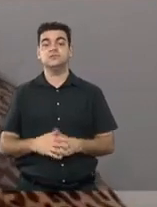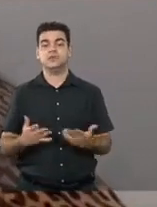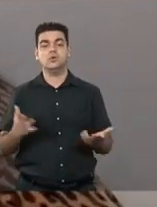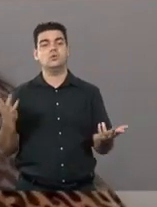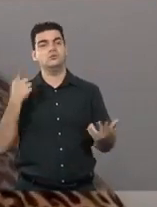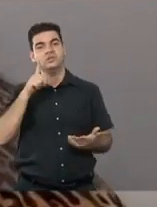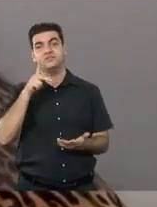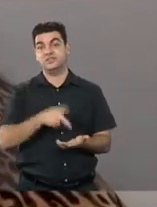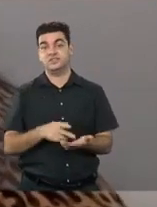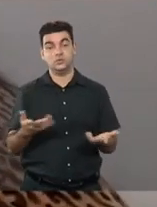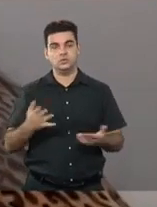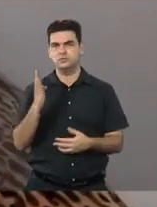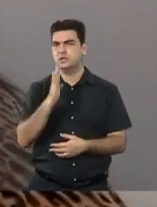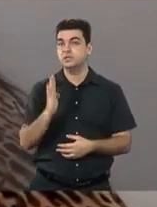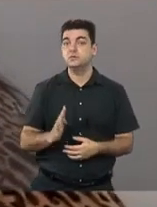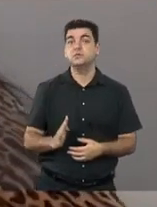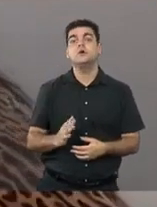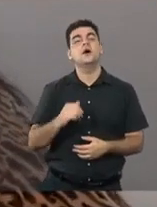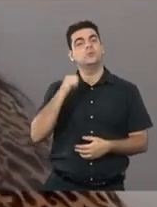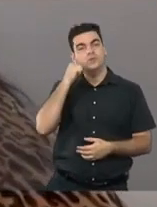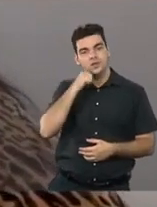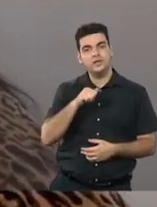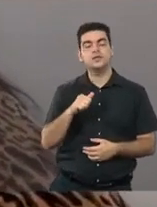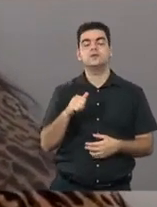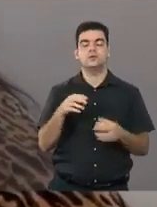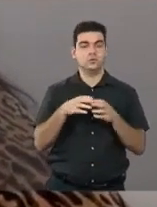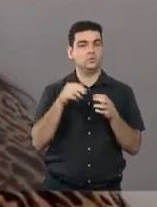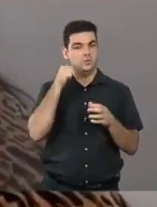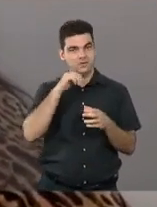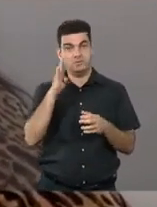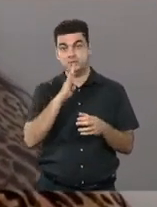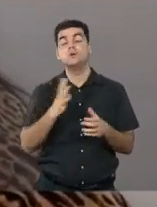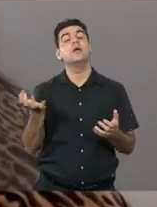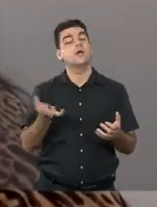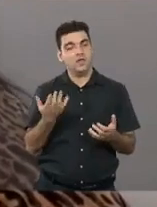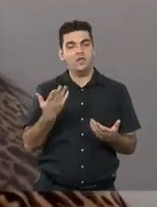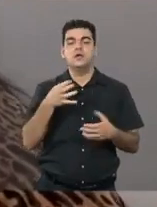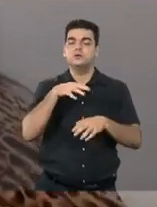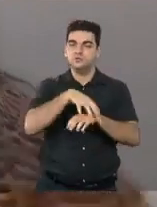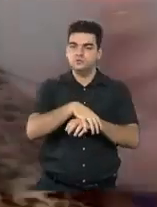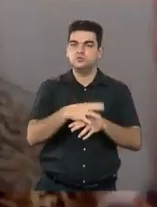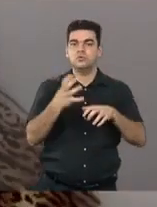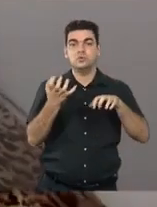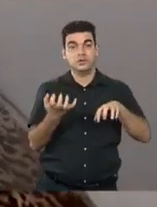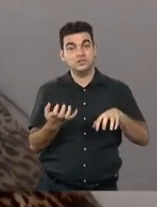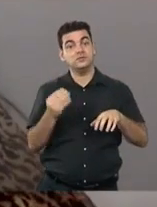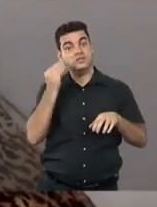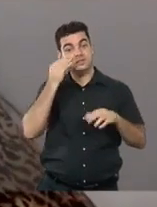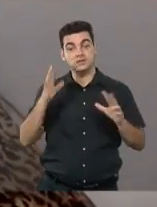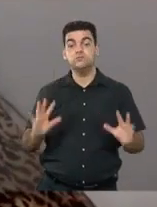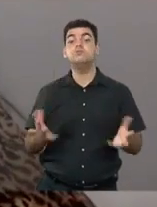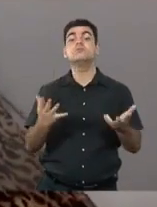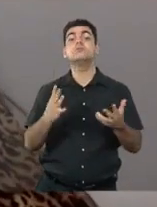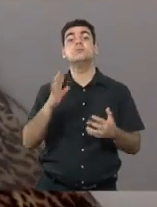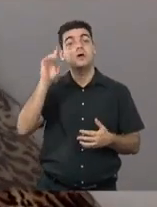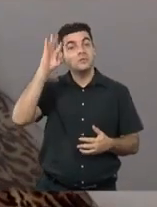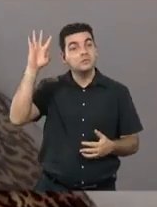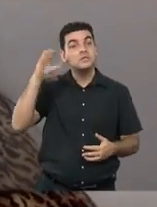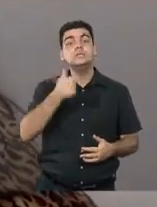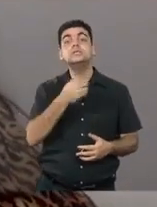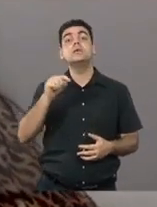salto. E mulheres de Brasil, Duda, se propõem a trabalhar junto com os congressos política pública. Agora, se não tivesse 100 mil mulheres,